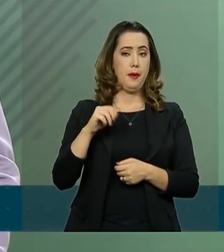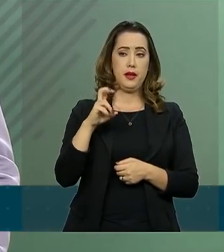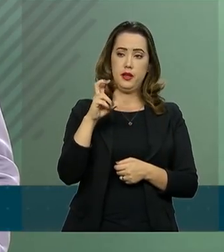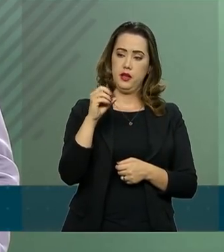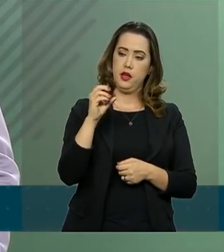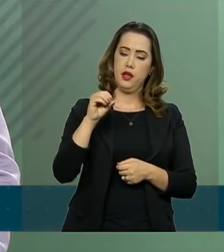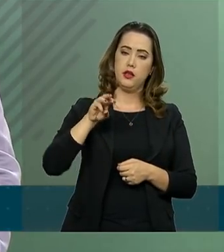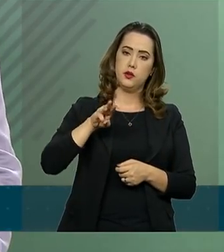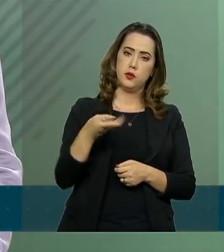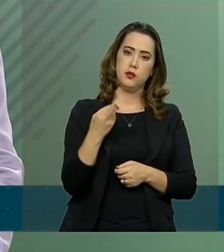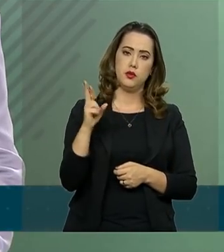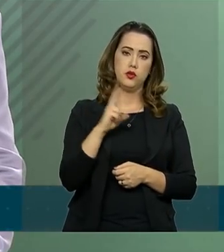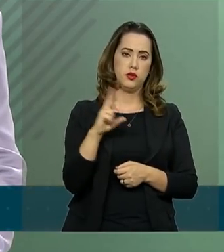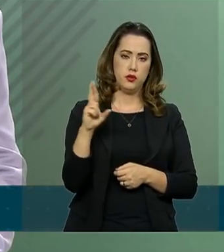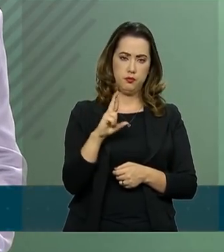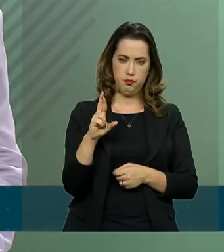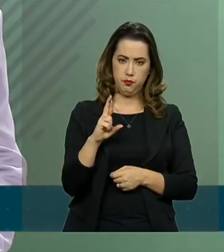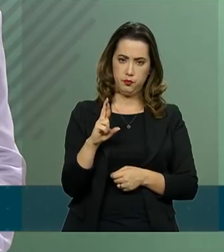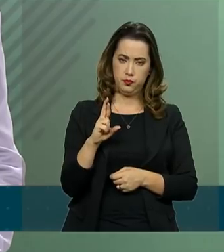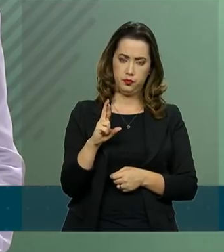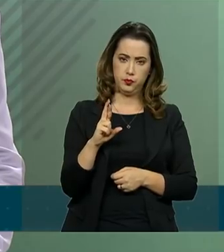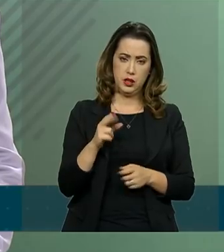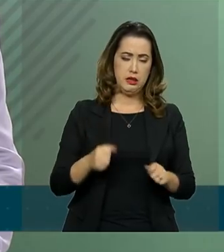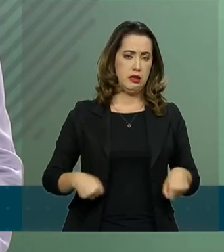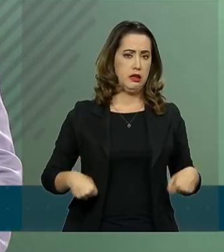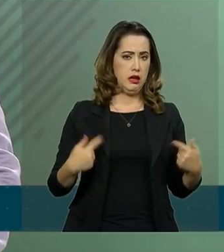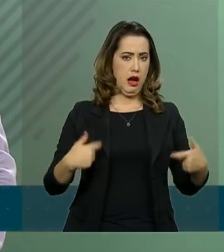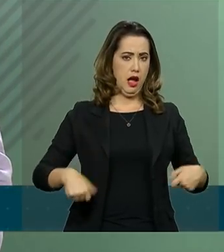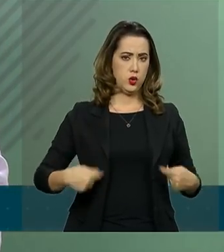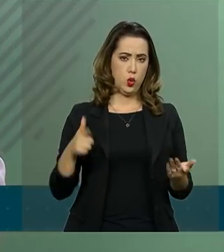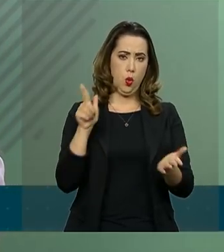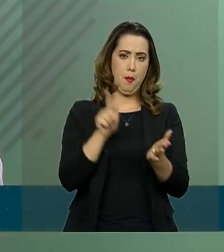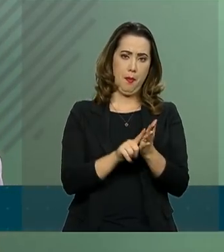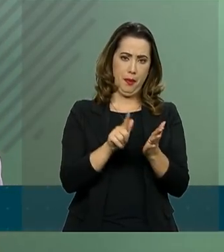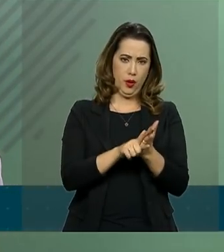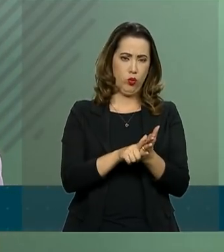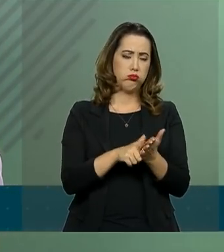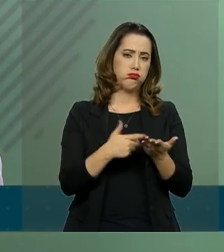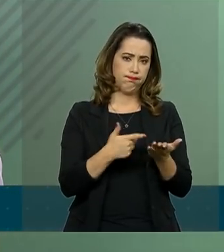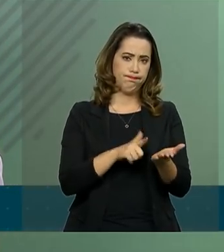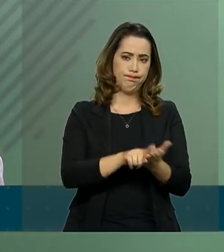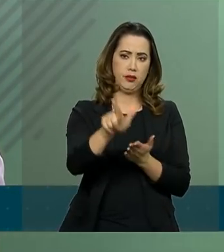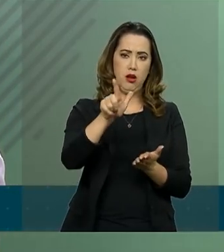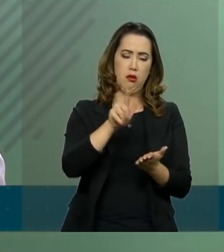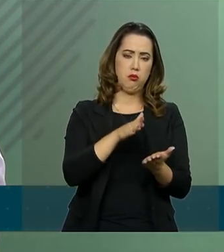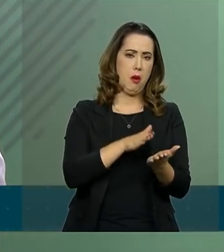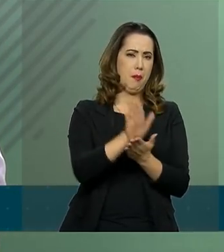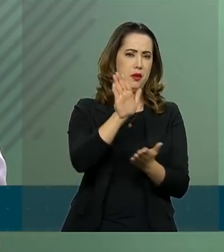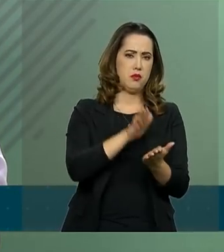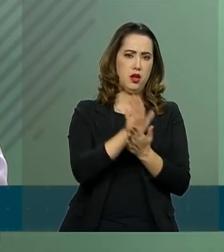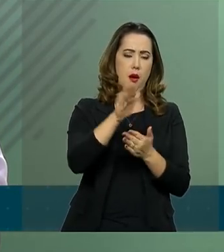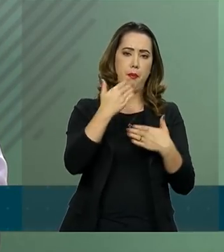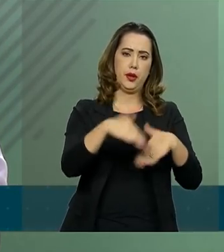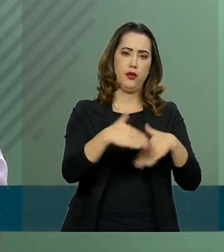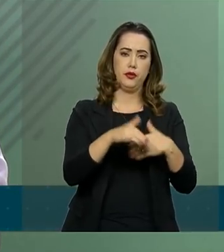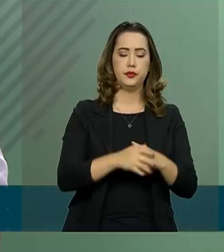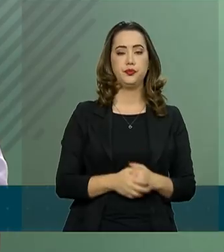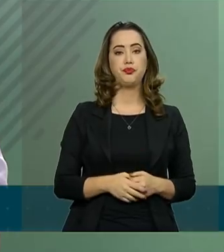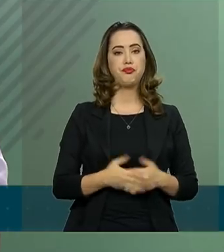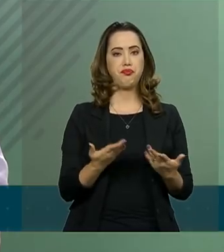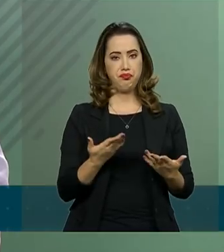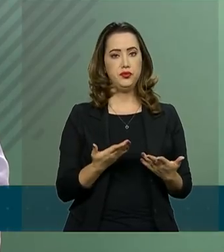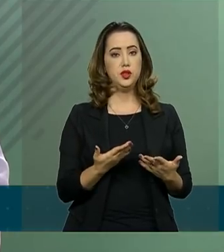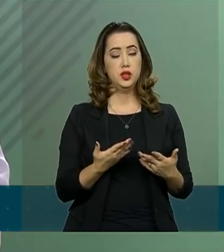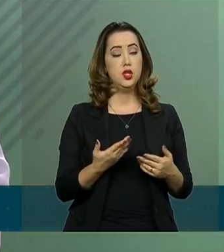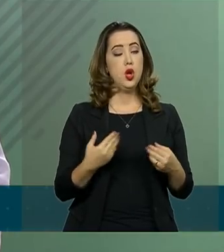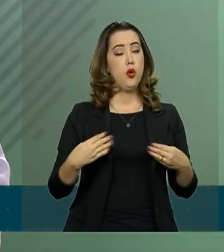reais em gastos com a impressão das provas. O plano do MEC, ou os planos do